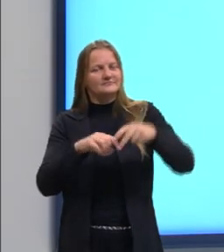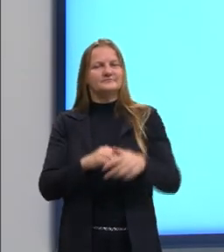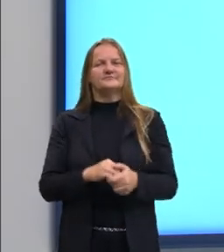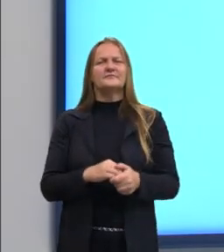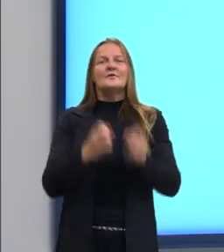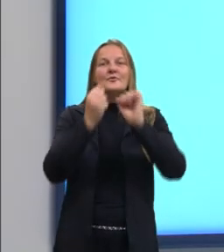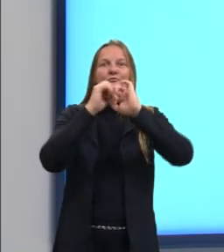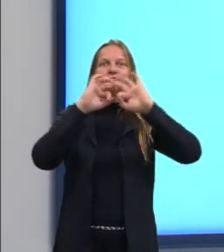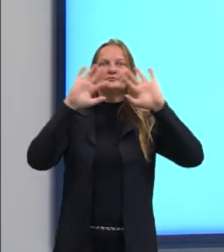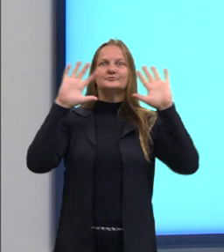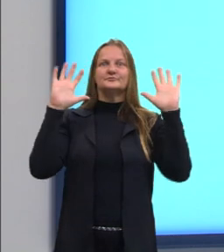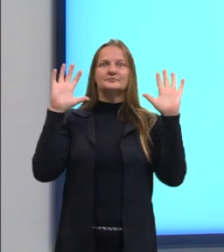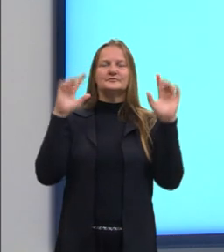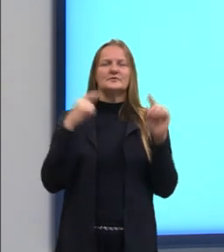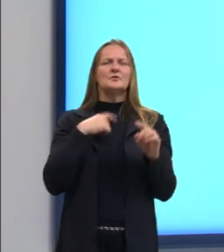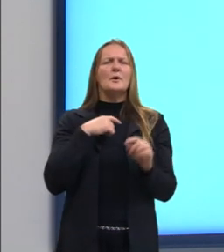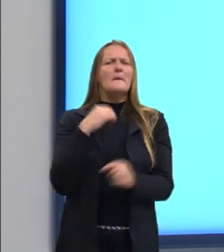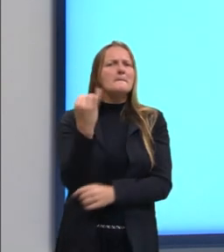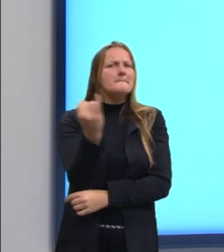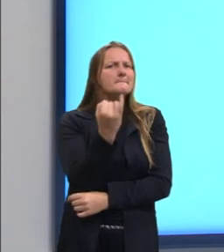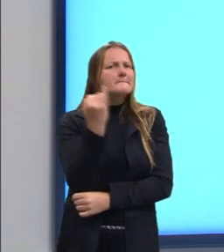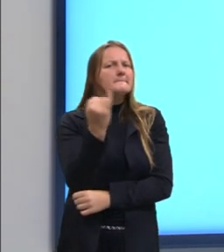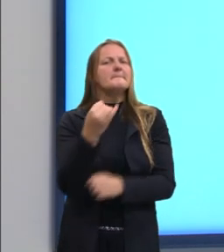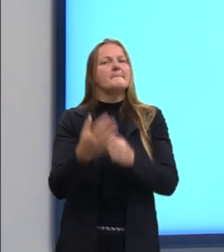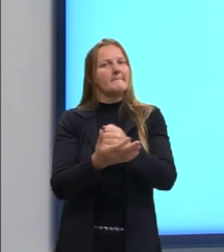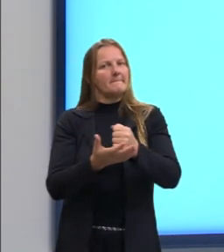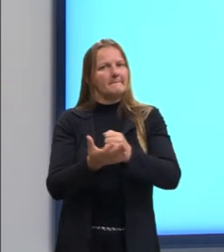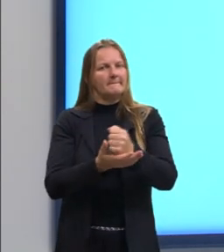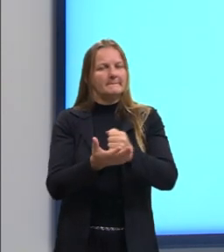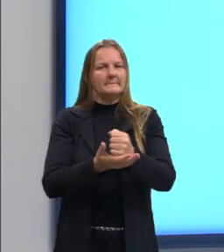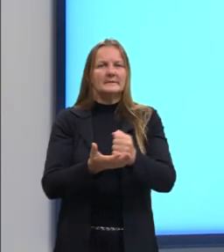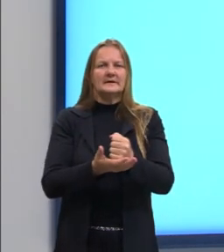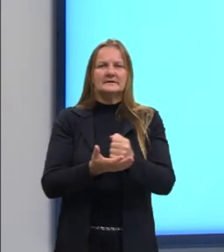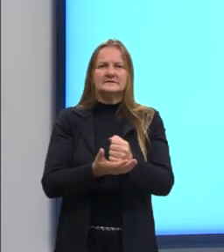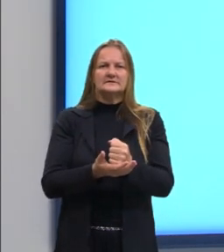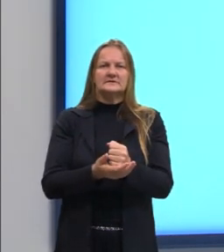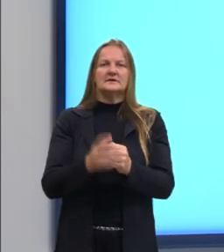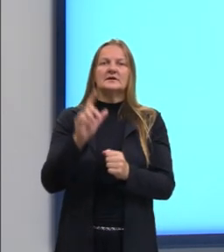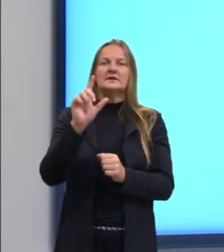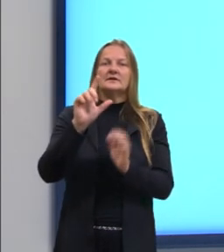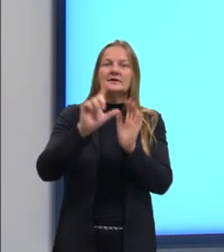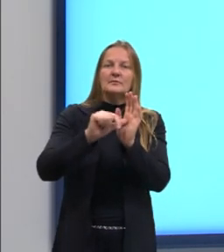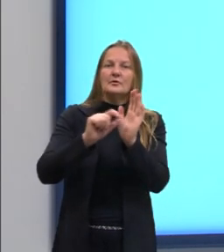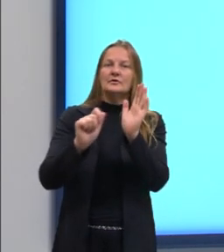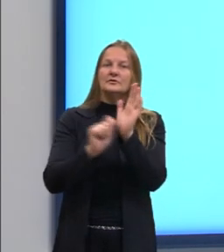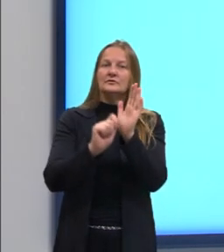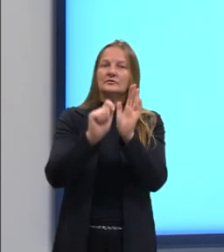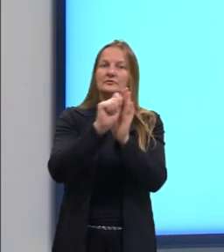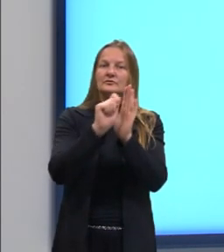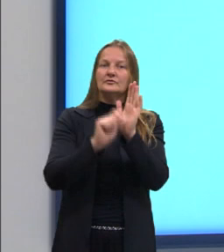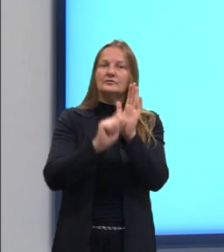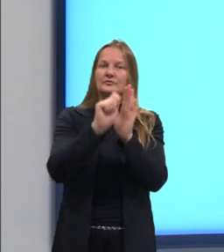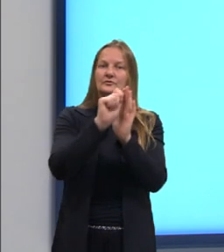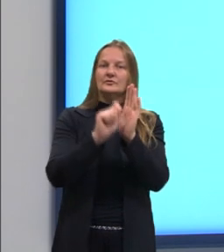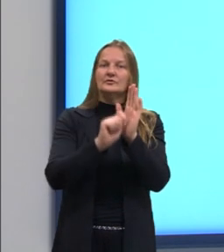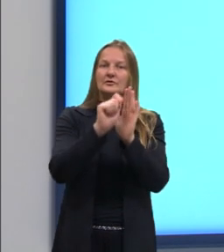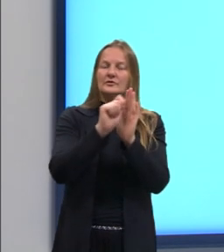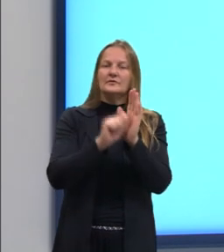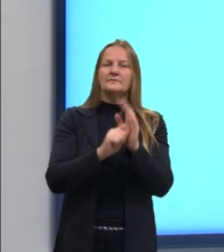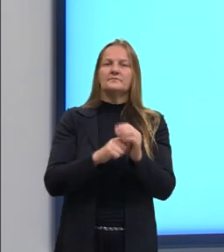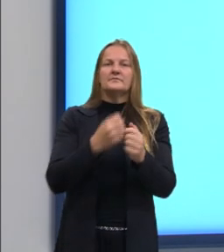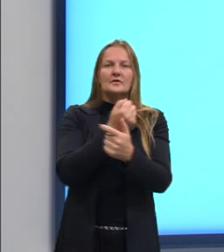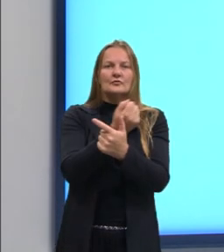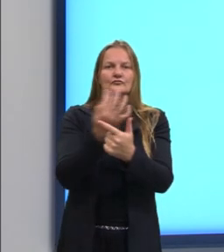de conjuntos é a principal base para o estudo da álgebra e de conceitos de grande importância